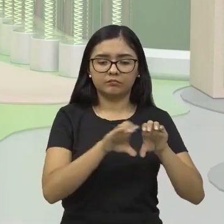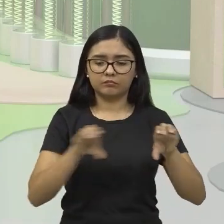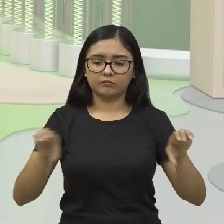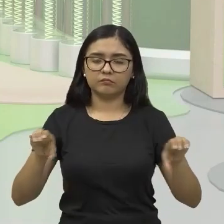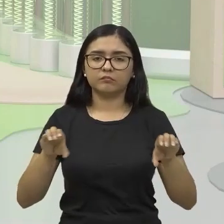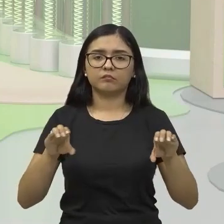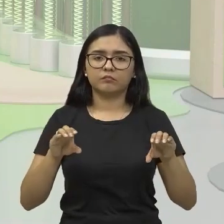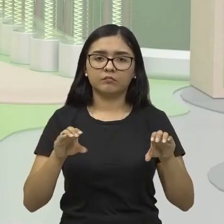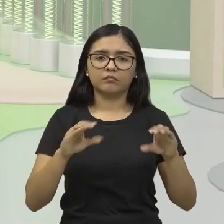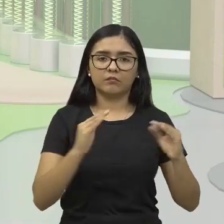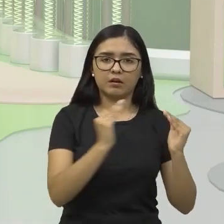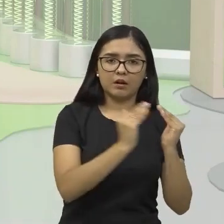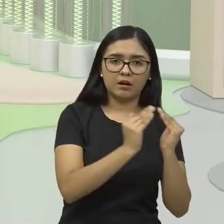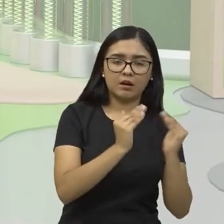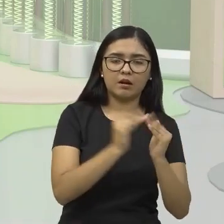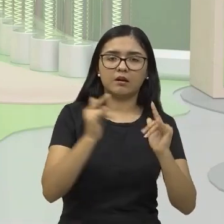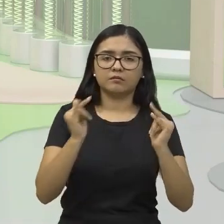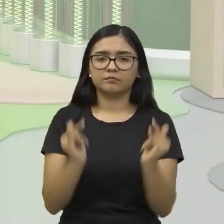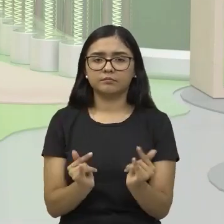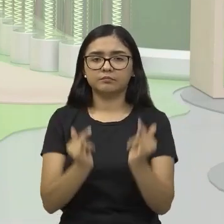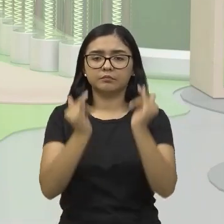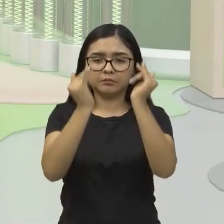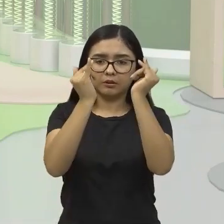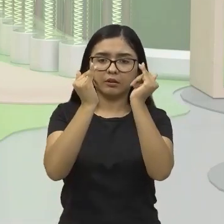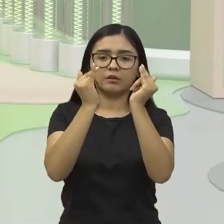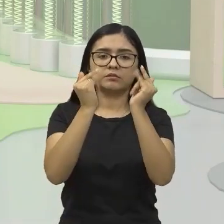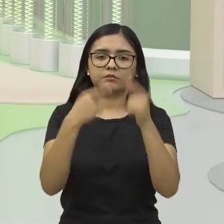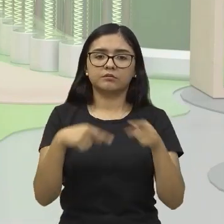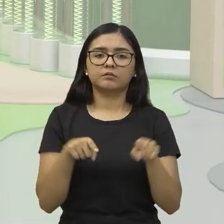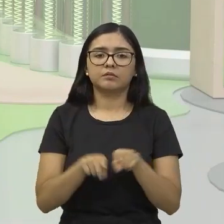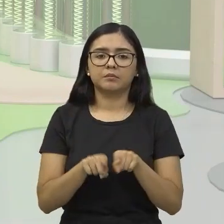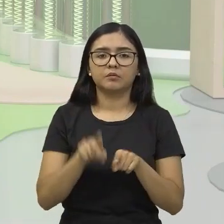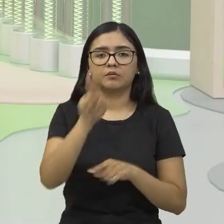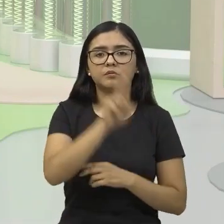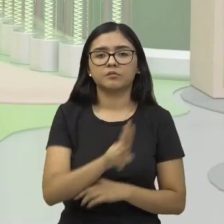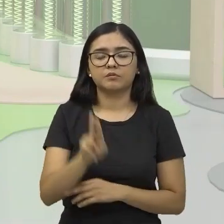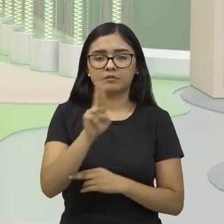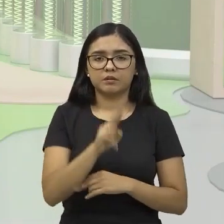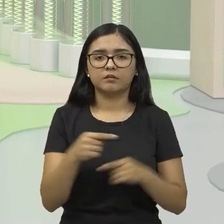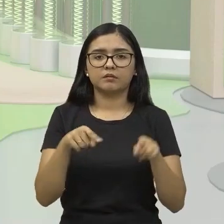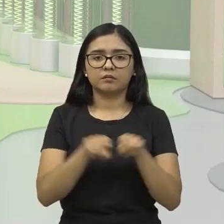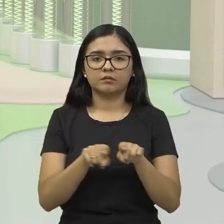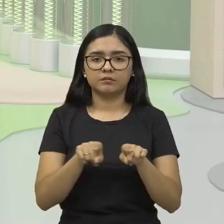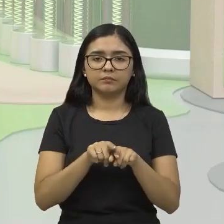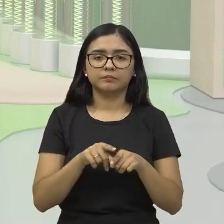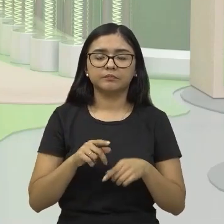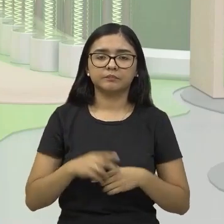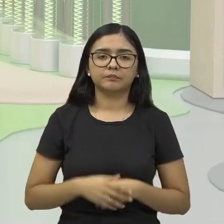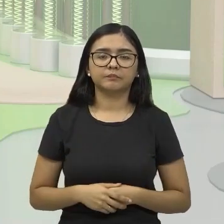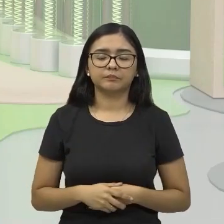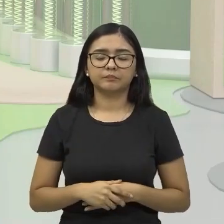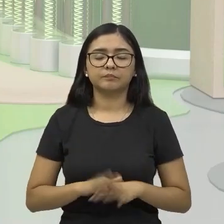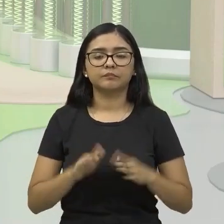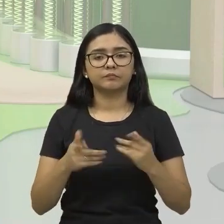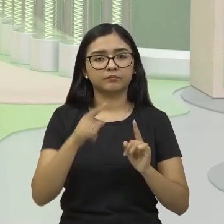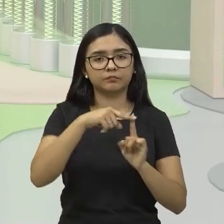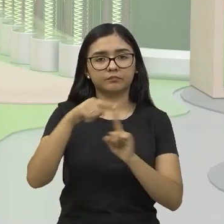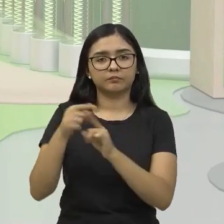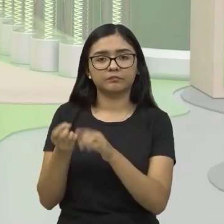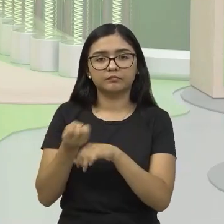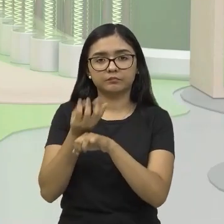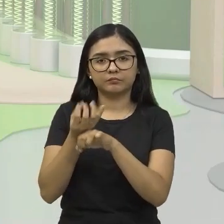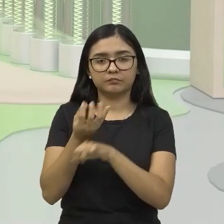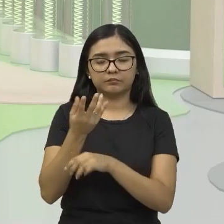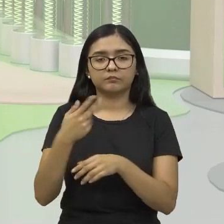residências, até os prédios, né? Ele é utilizado aí como combustível também. Então, uma fonte de energia é